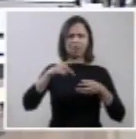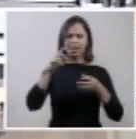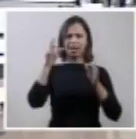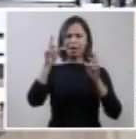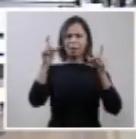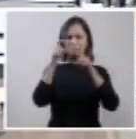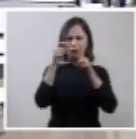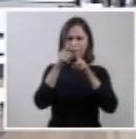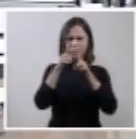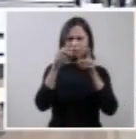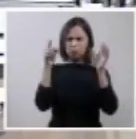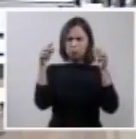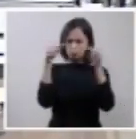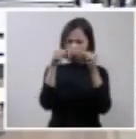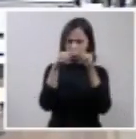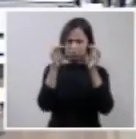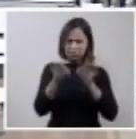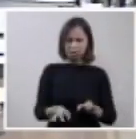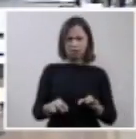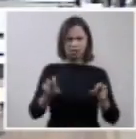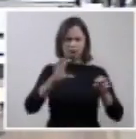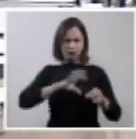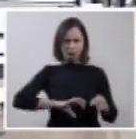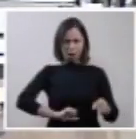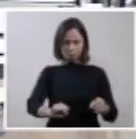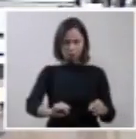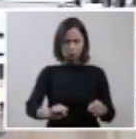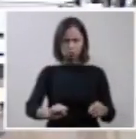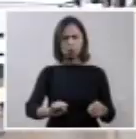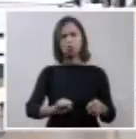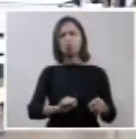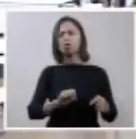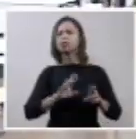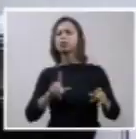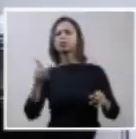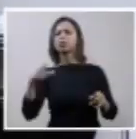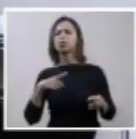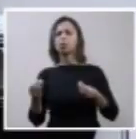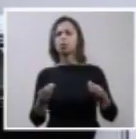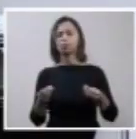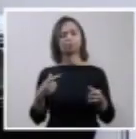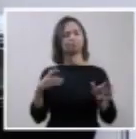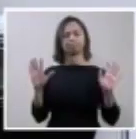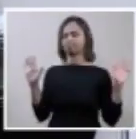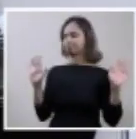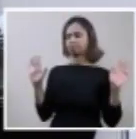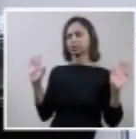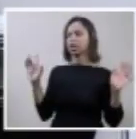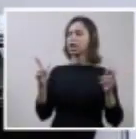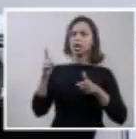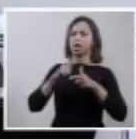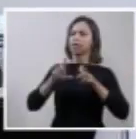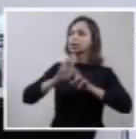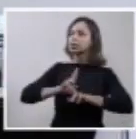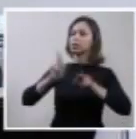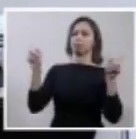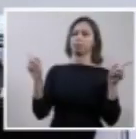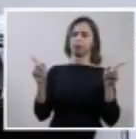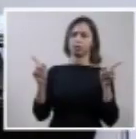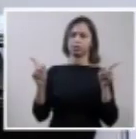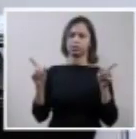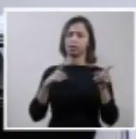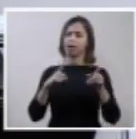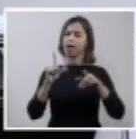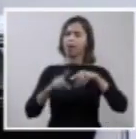mesmas que estão presentes na interrupção da gestação de um feto viável? É absolutamente distinta. diria que é uma situação